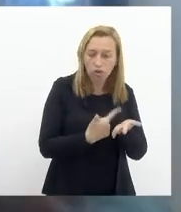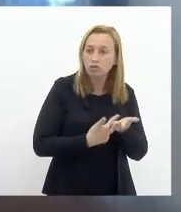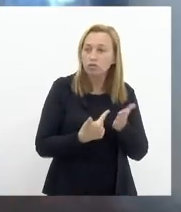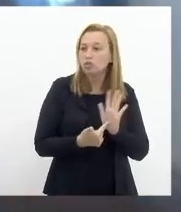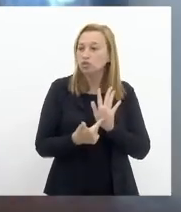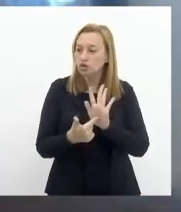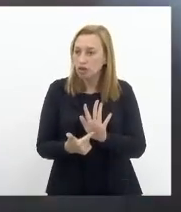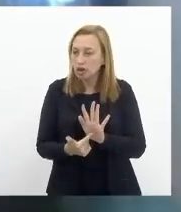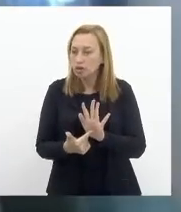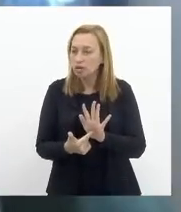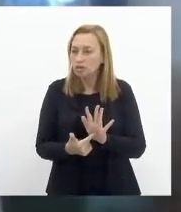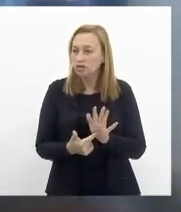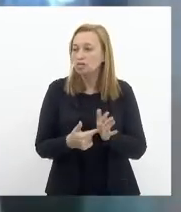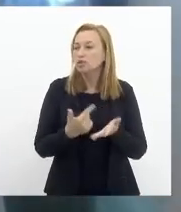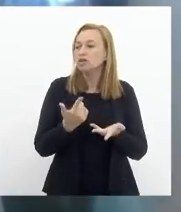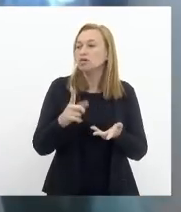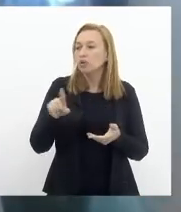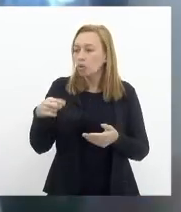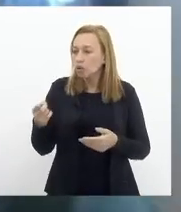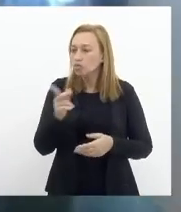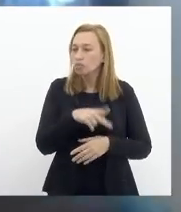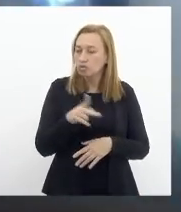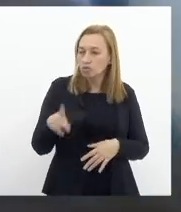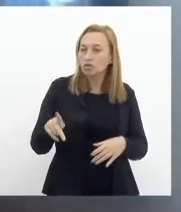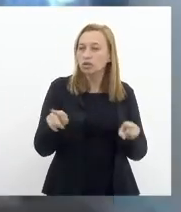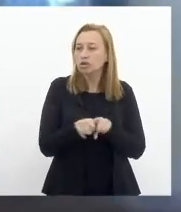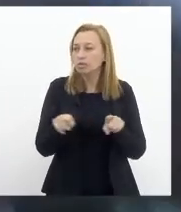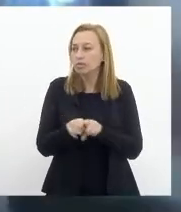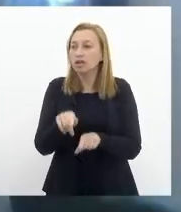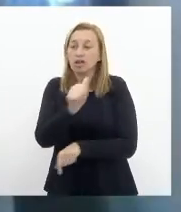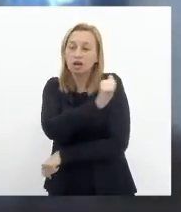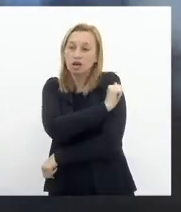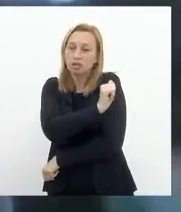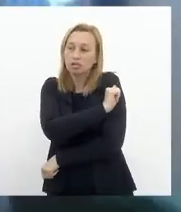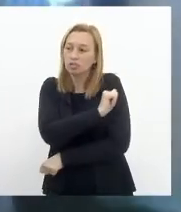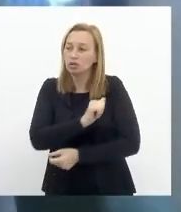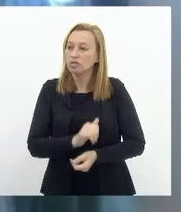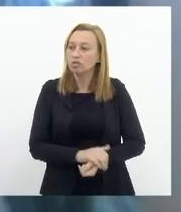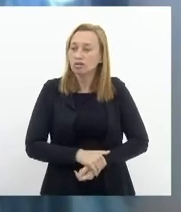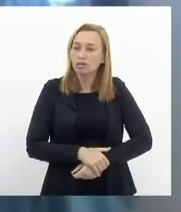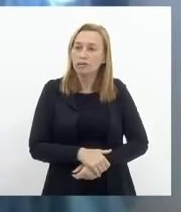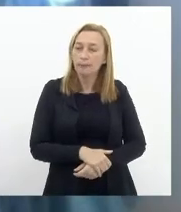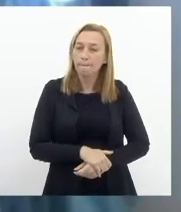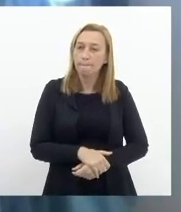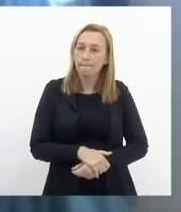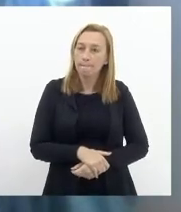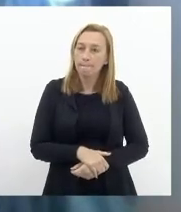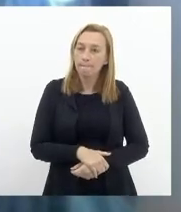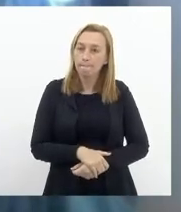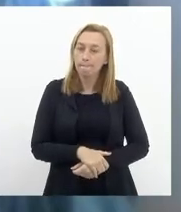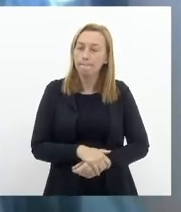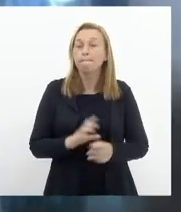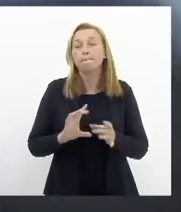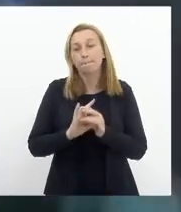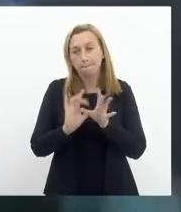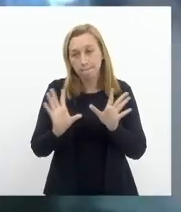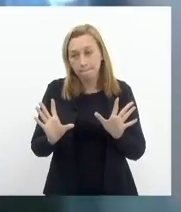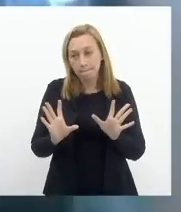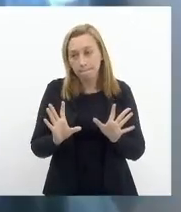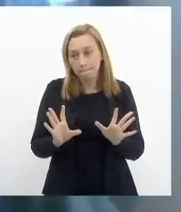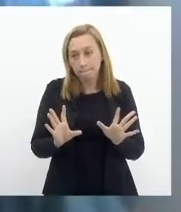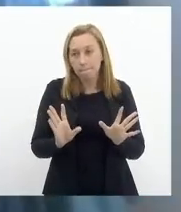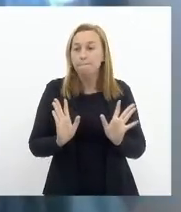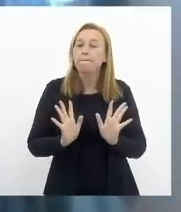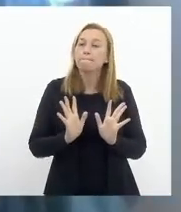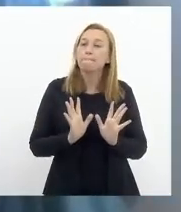consultados por outros professores ou por outros alunos desse contraditório é que vem a liberdade é que vem a